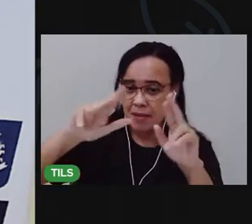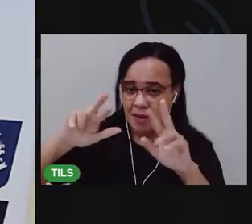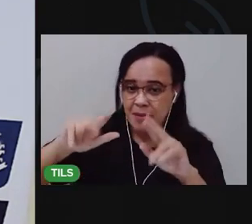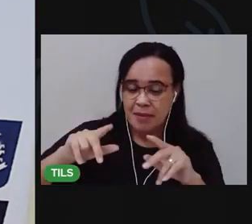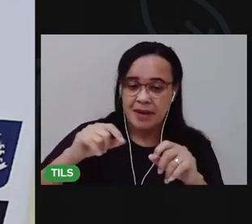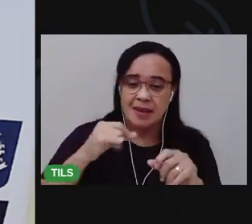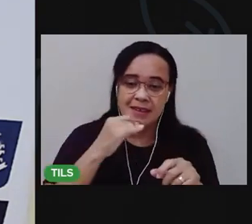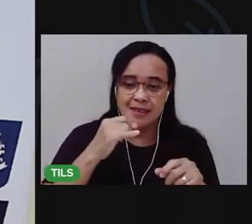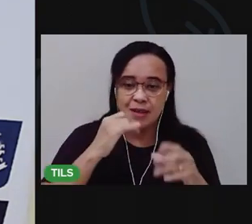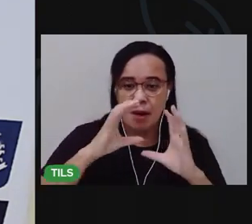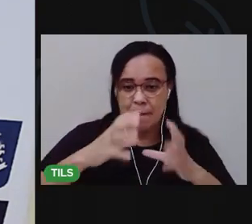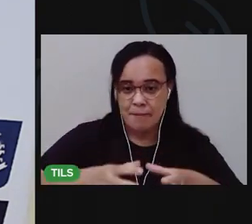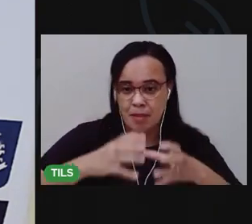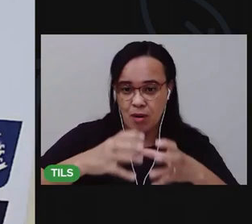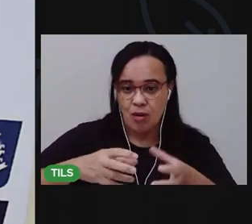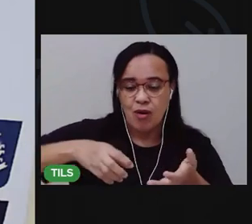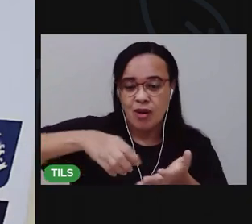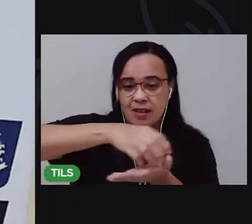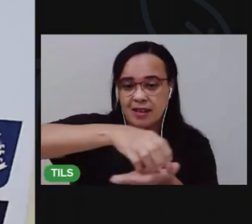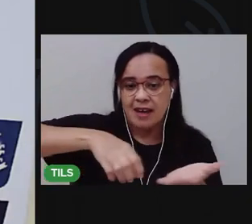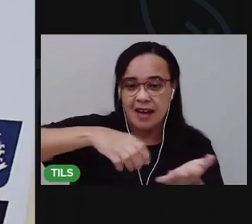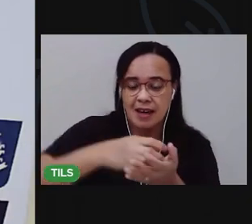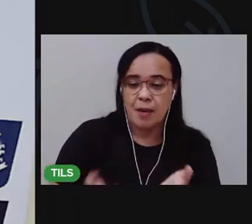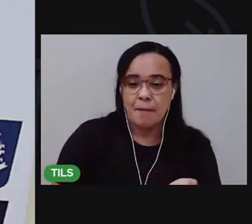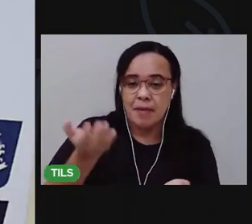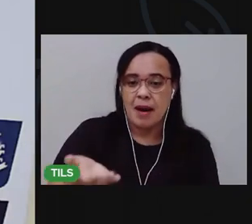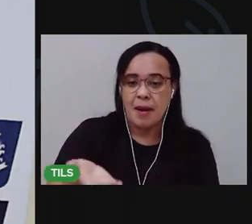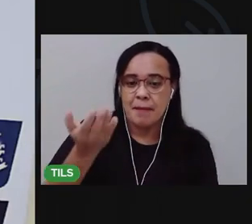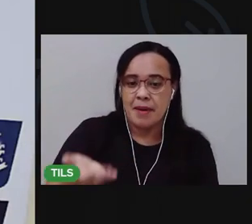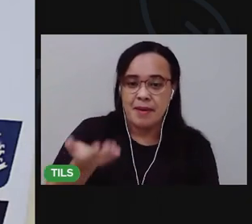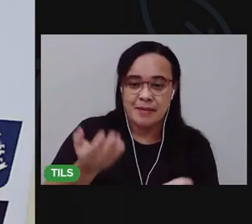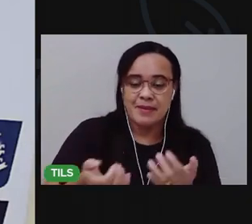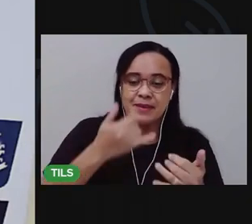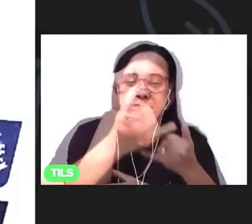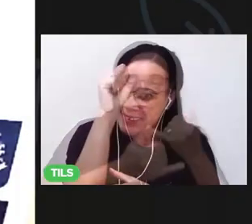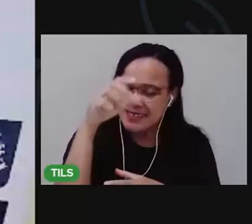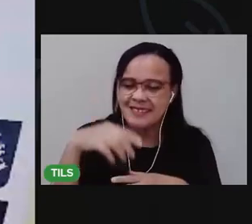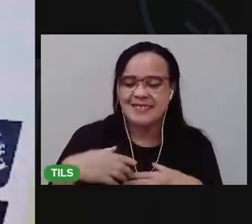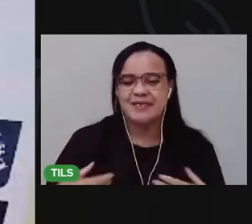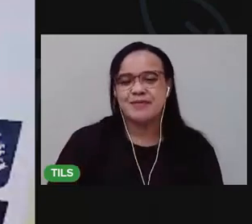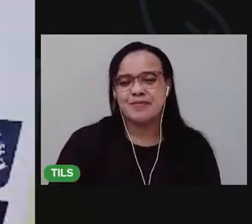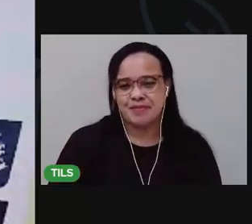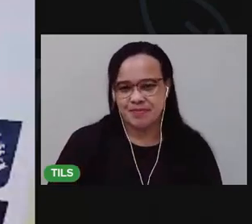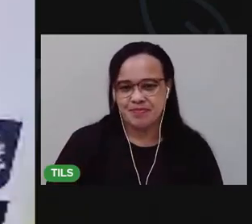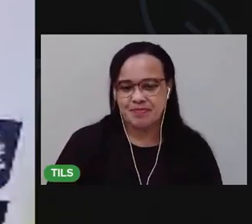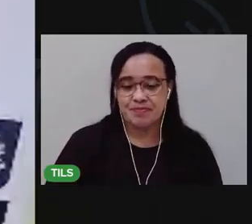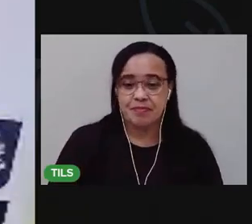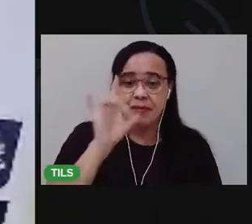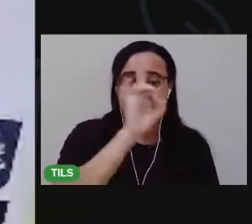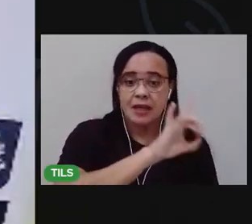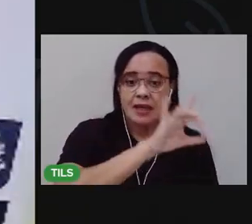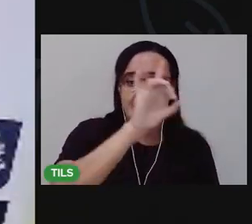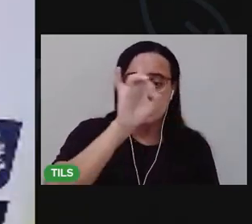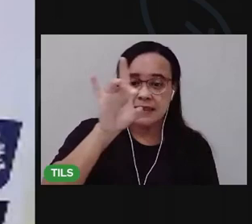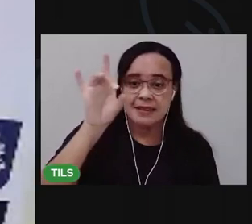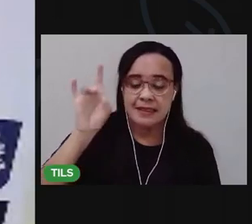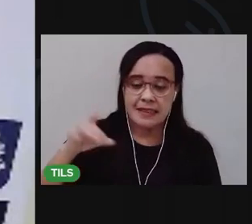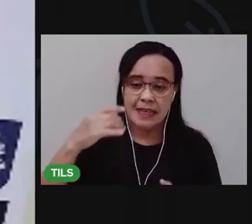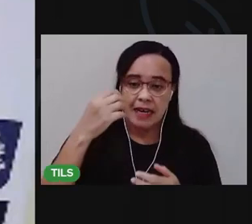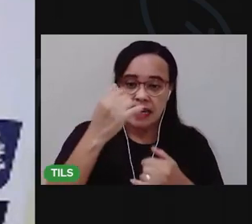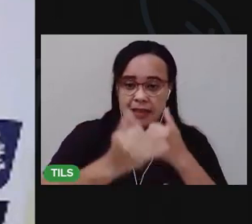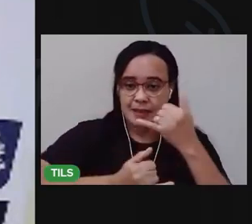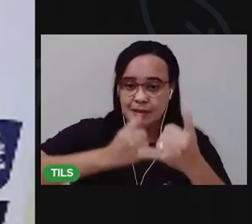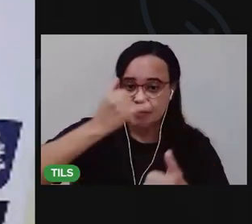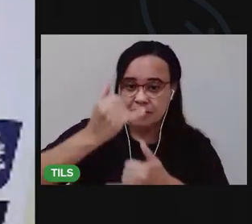pode ter um carro, pode ter uma peteca. Brinquedos diferentes. Cada brinquedo que tem está relacionado